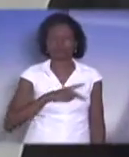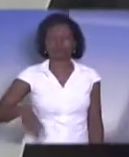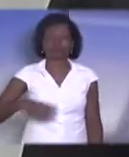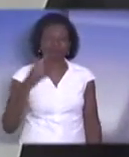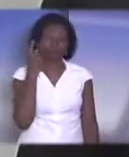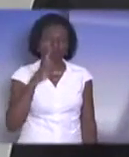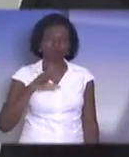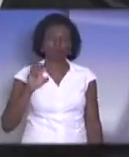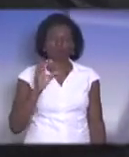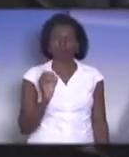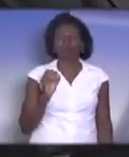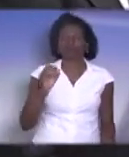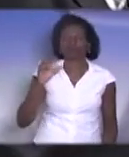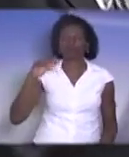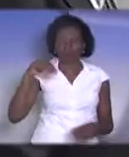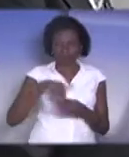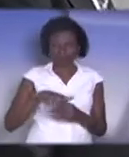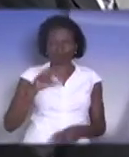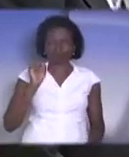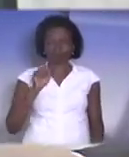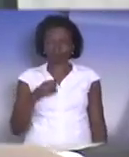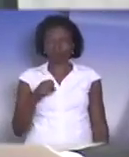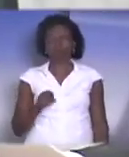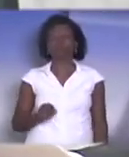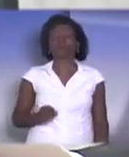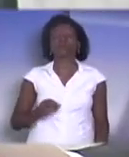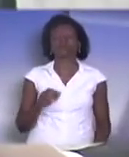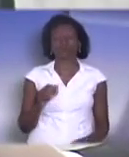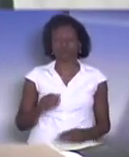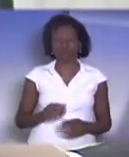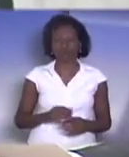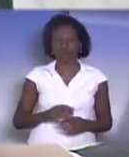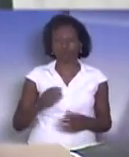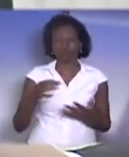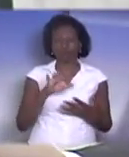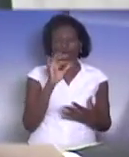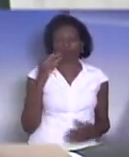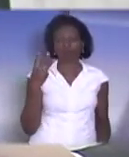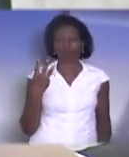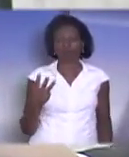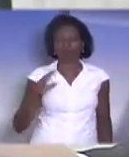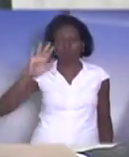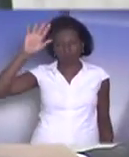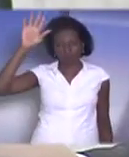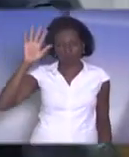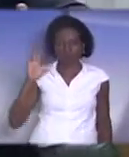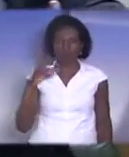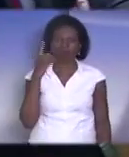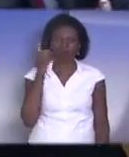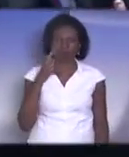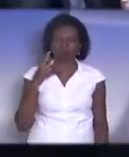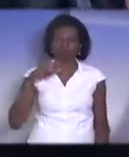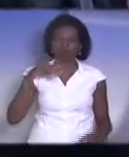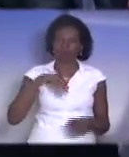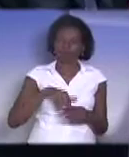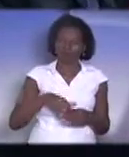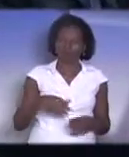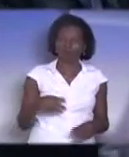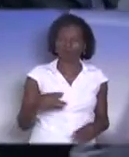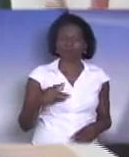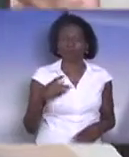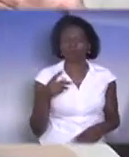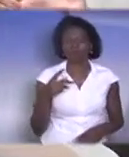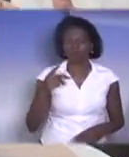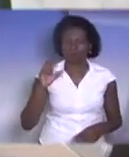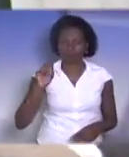Léo Oliveira. Para declarar meu voto favorável. Está registrado o voto de vossa excelência. Item número 3. Só para votar favorável as A bancada do PT já registrou